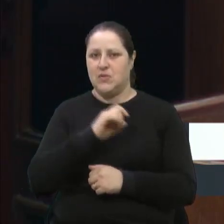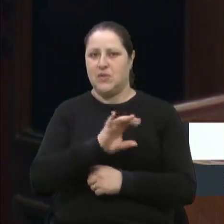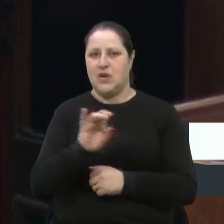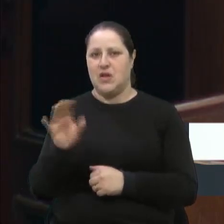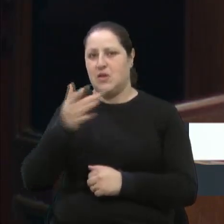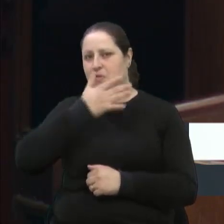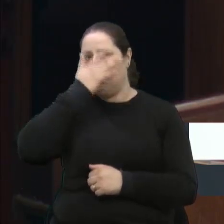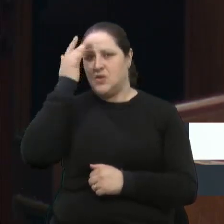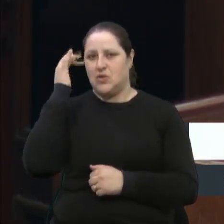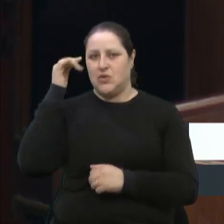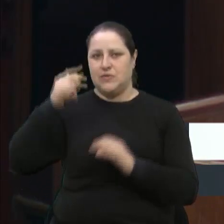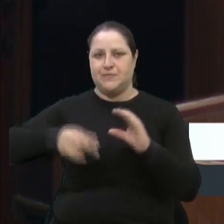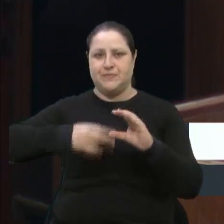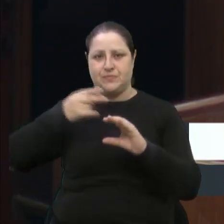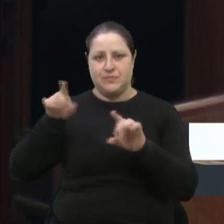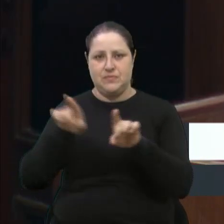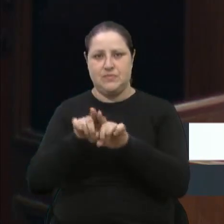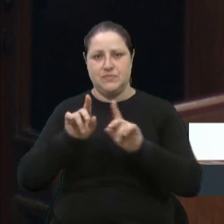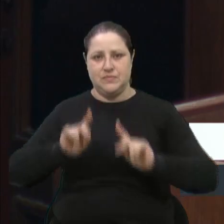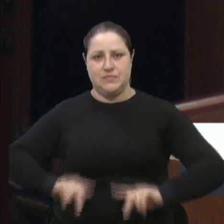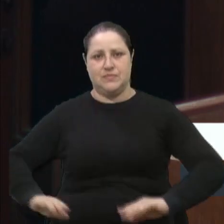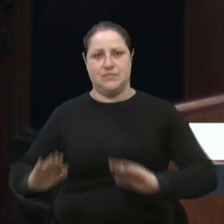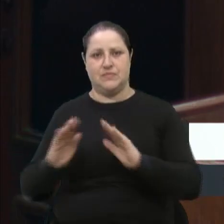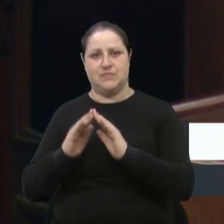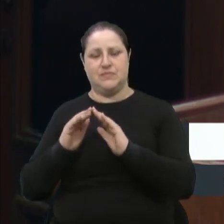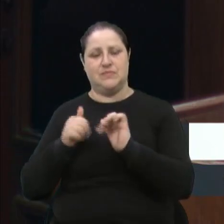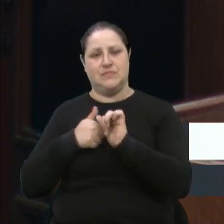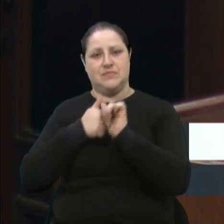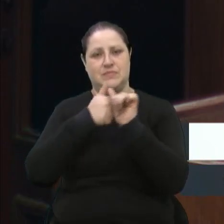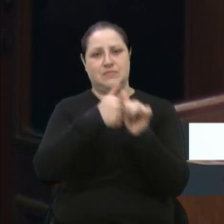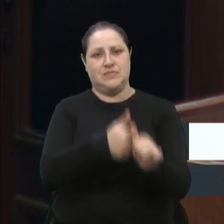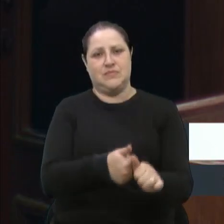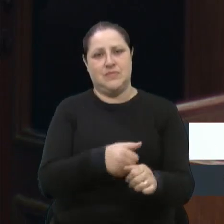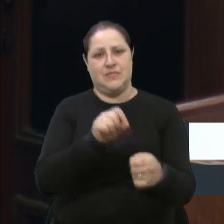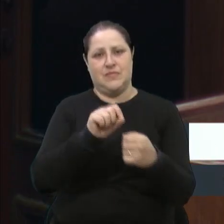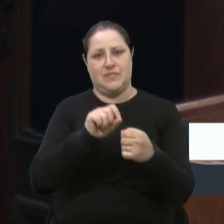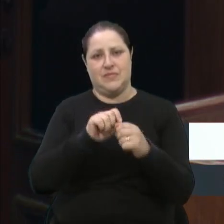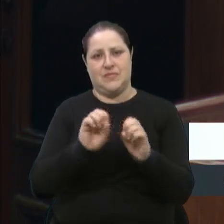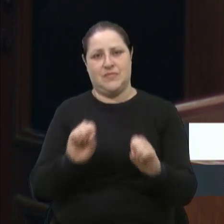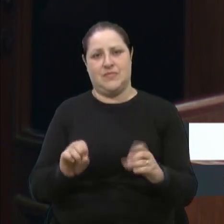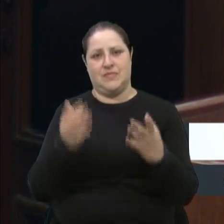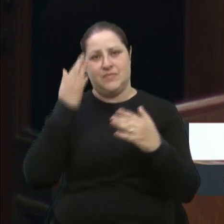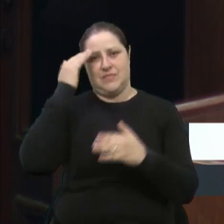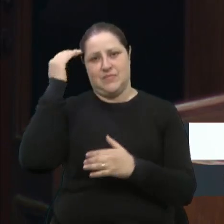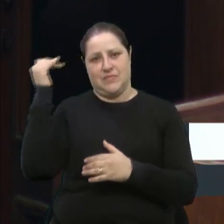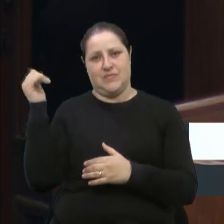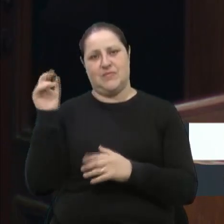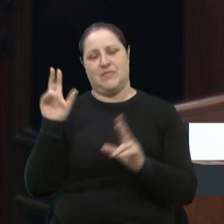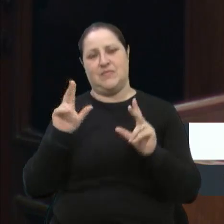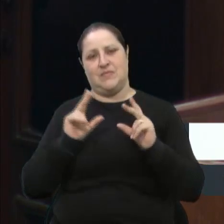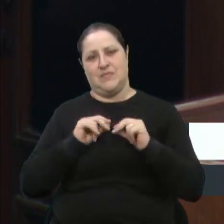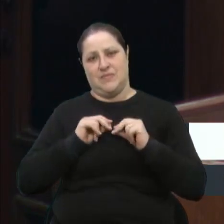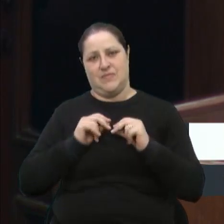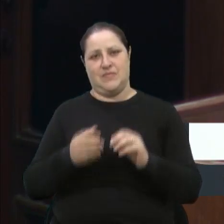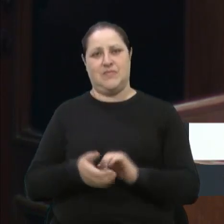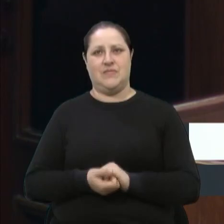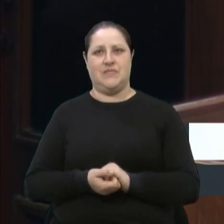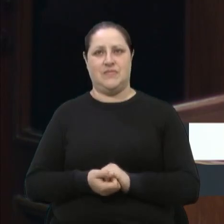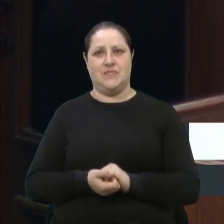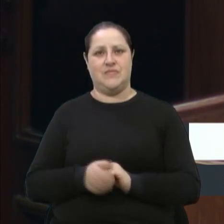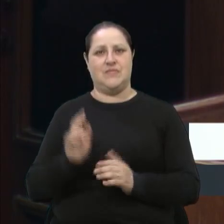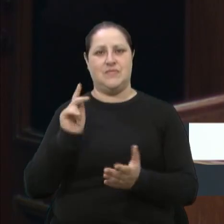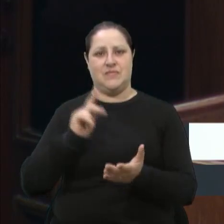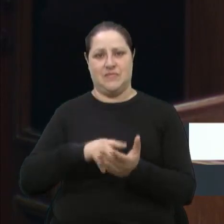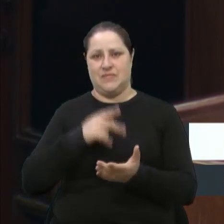Legislativa, as pessoas em casa acompanhem e façam da festa o sucesso que ela merece ser. Então, realmente,